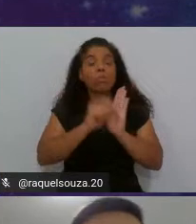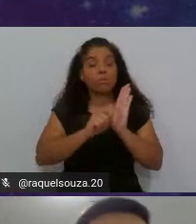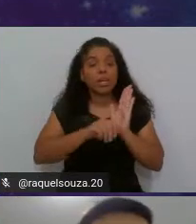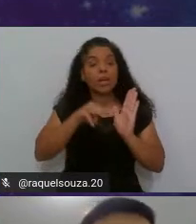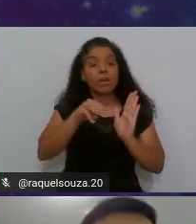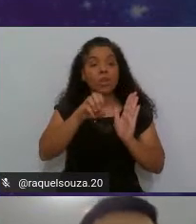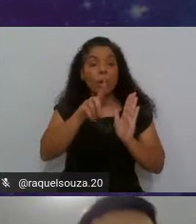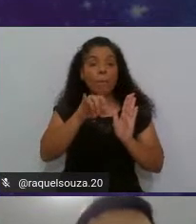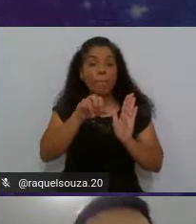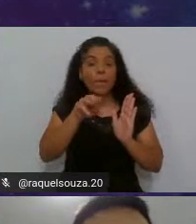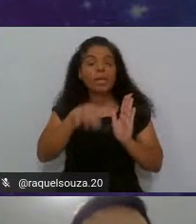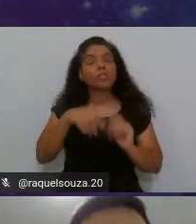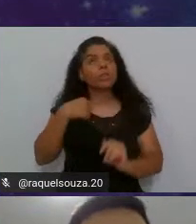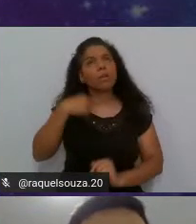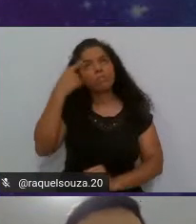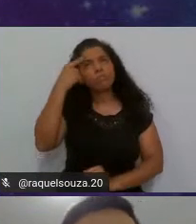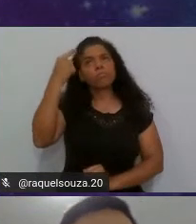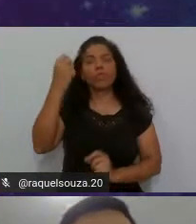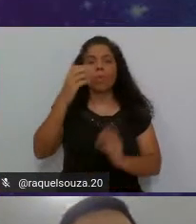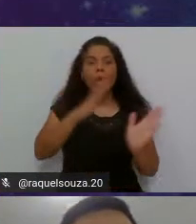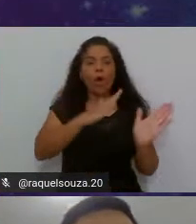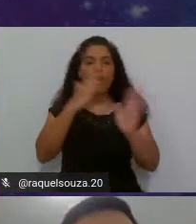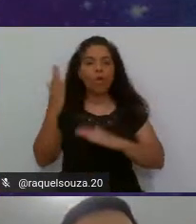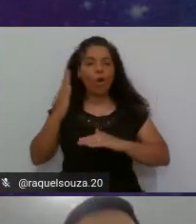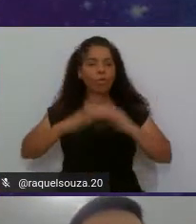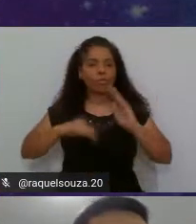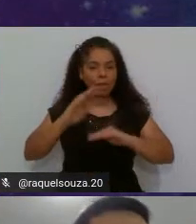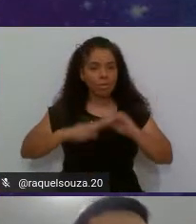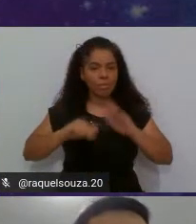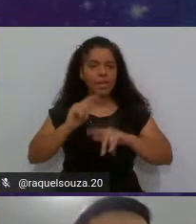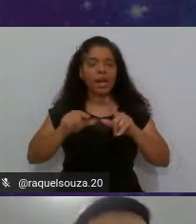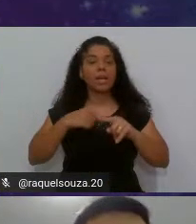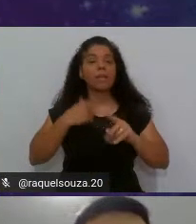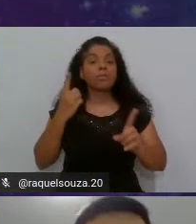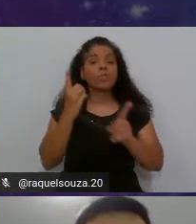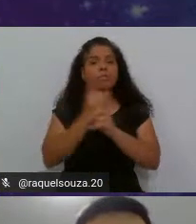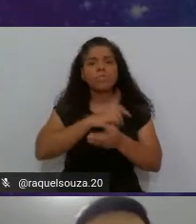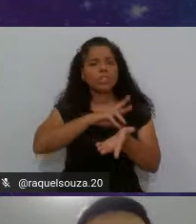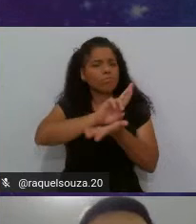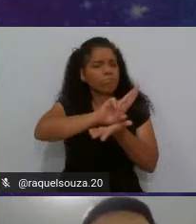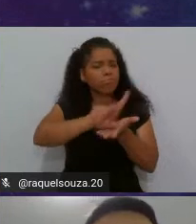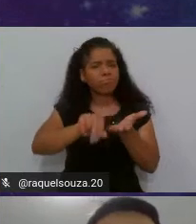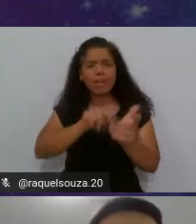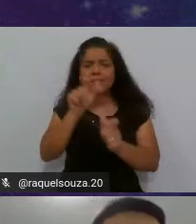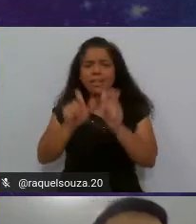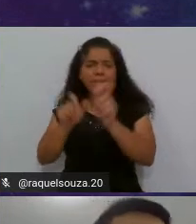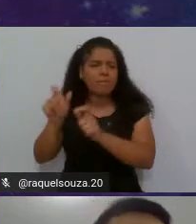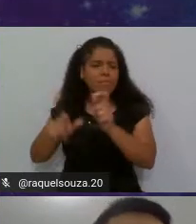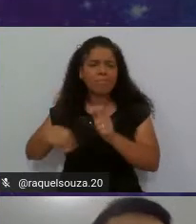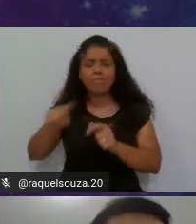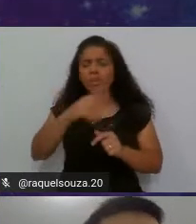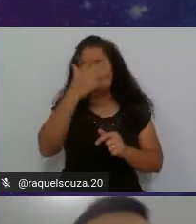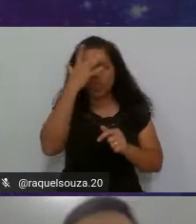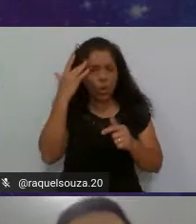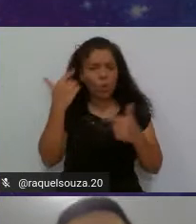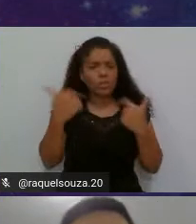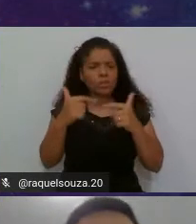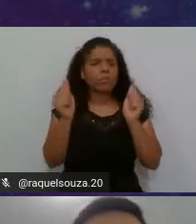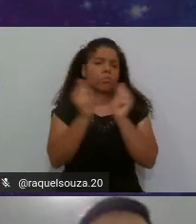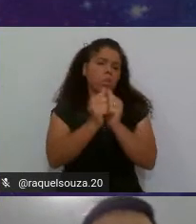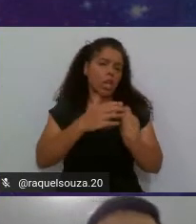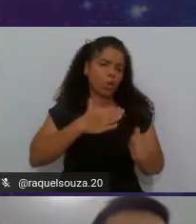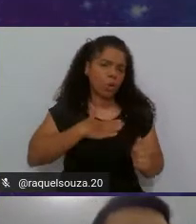a inspiração para isso, né? Ao longo da minha carreira, eu encontrei diversas pessoas que trabalharam comigo